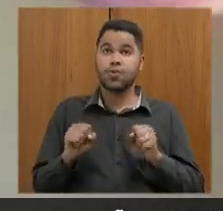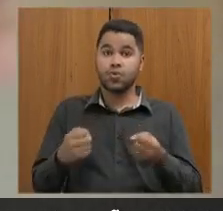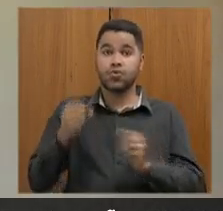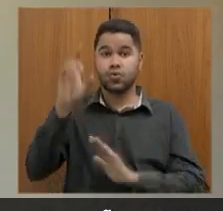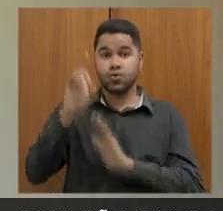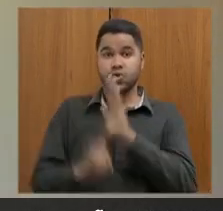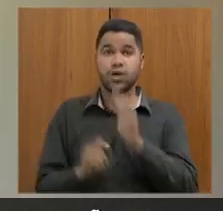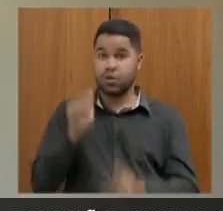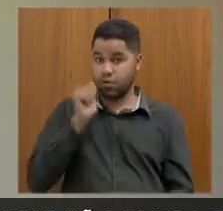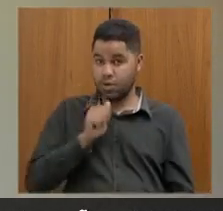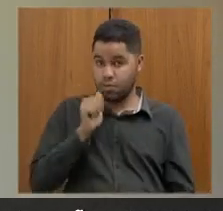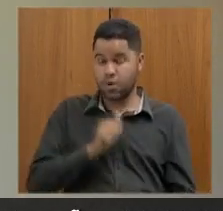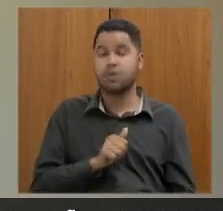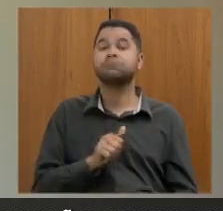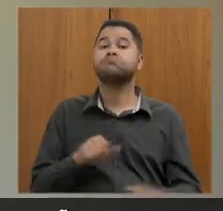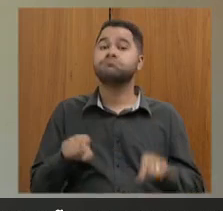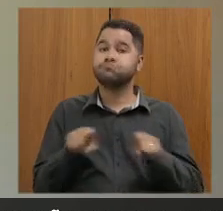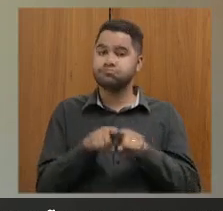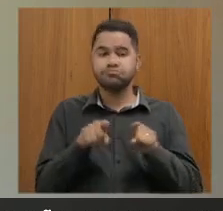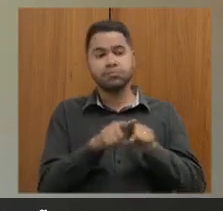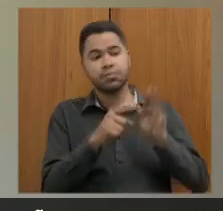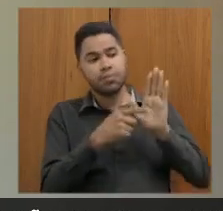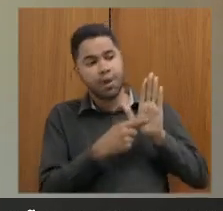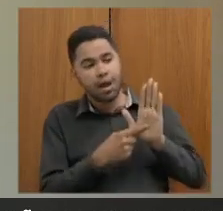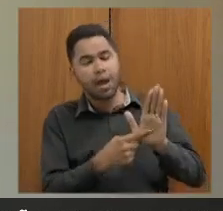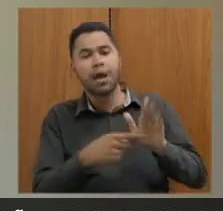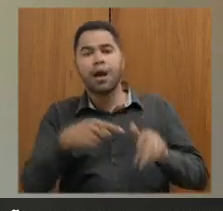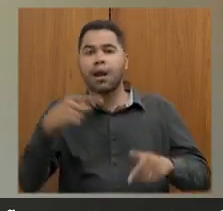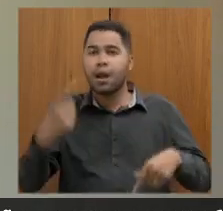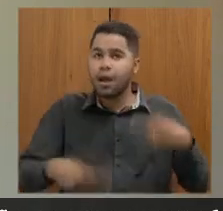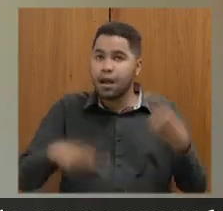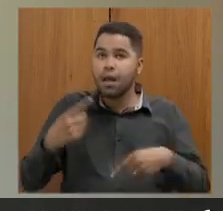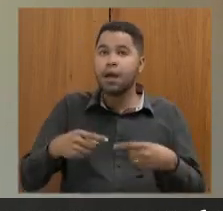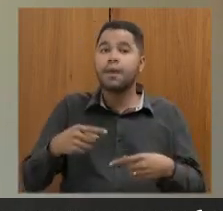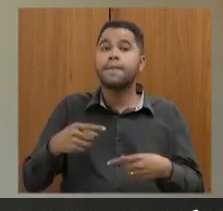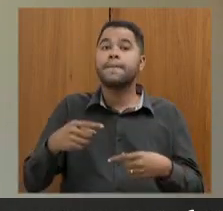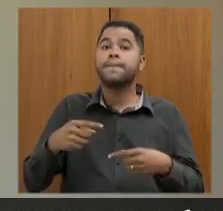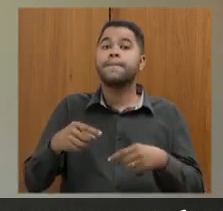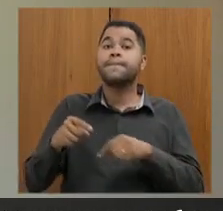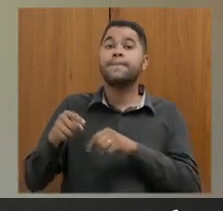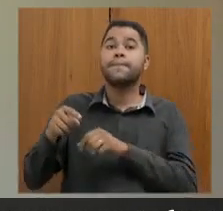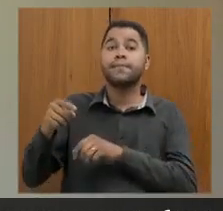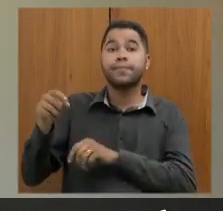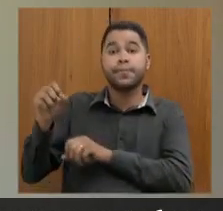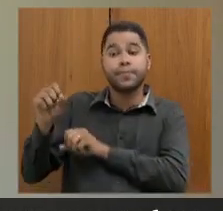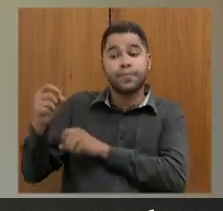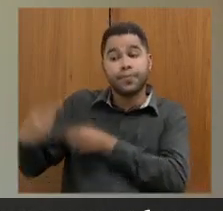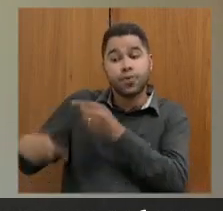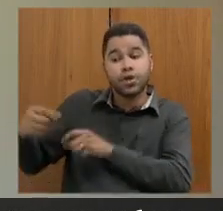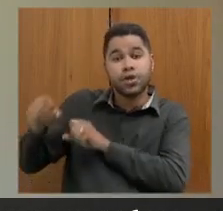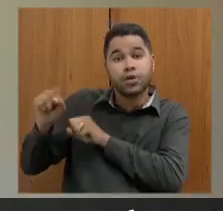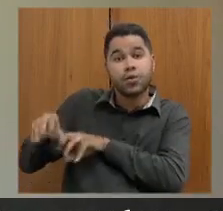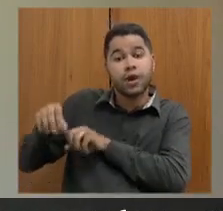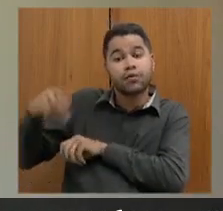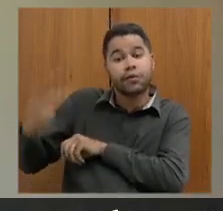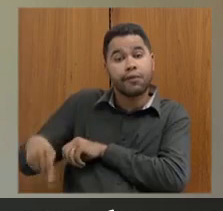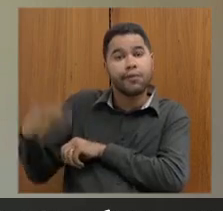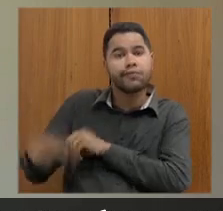Direitos da Mulher, que trazem debates que envolvem a política de educação no nosso Estado.